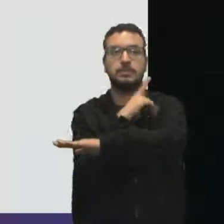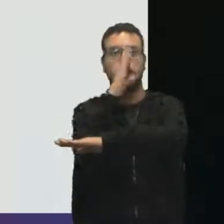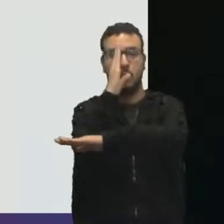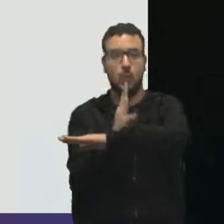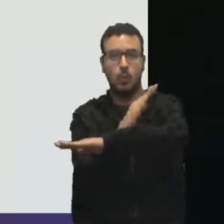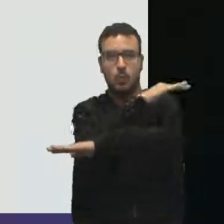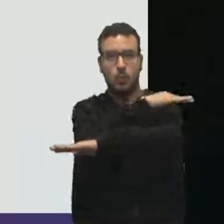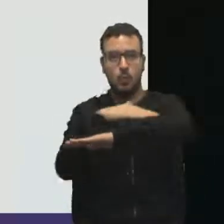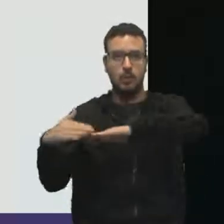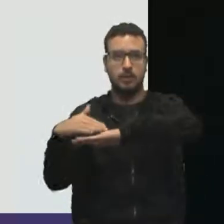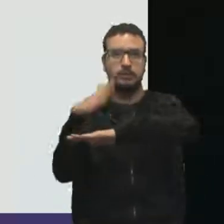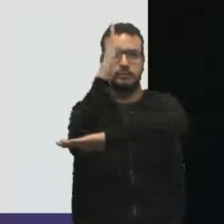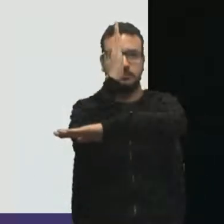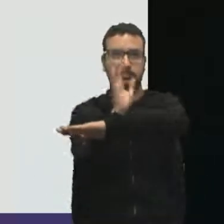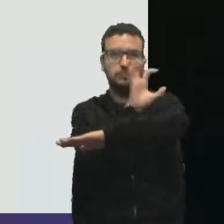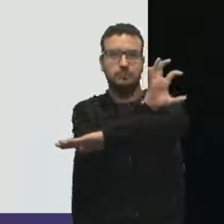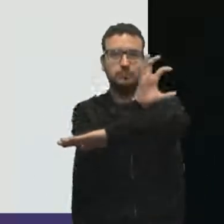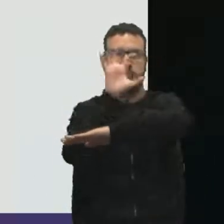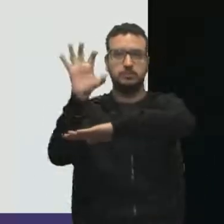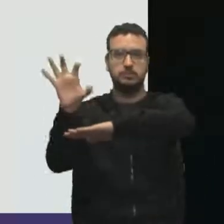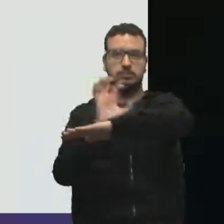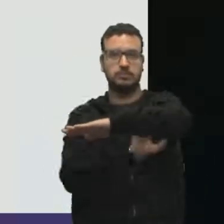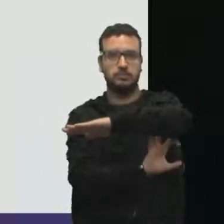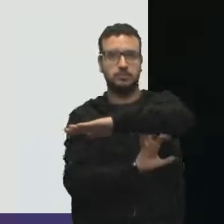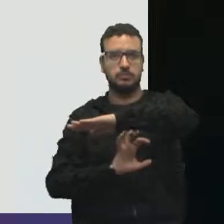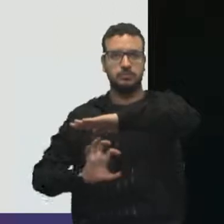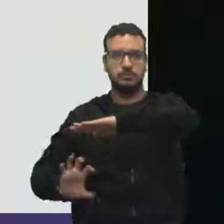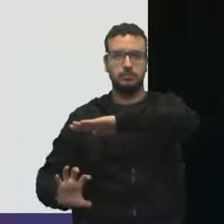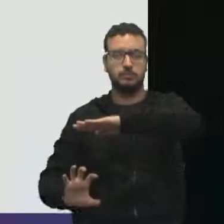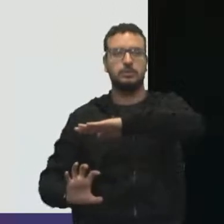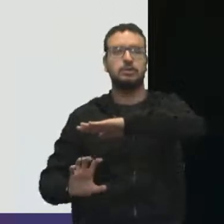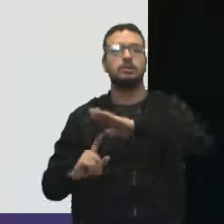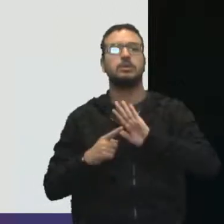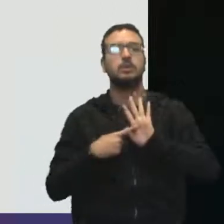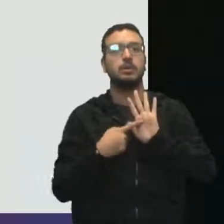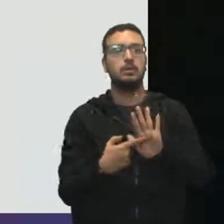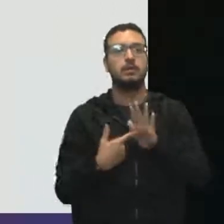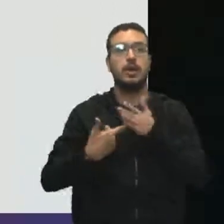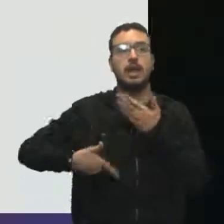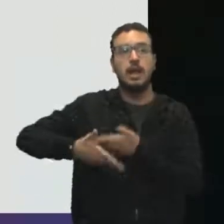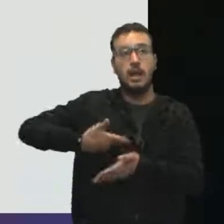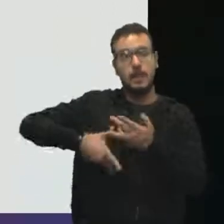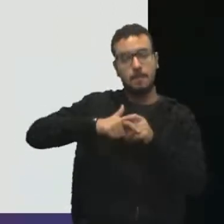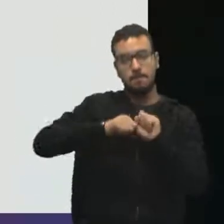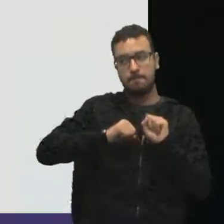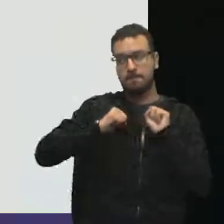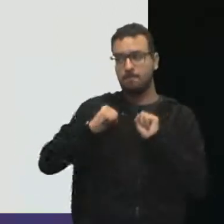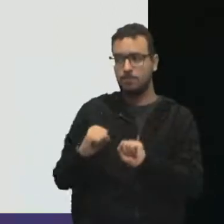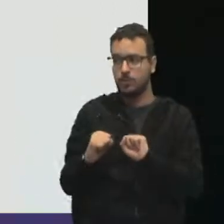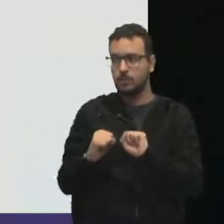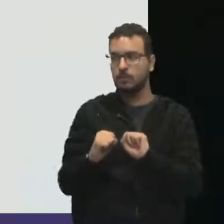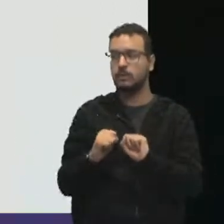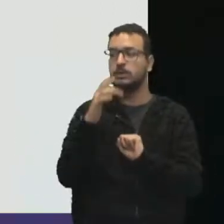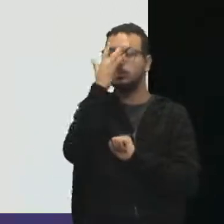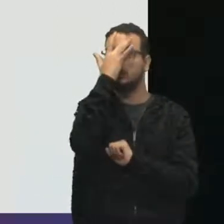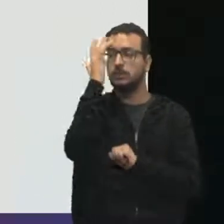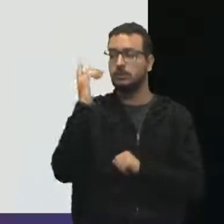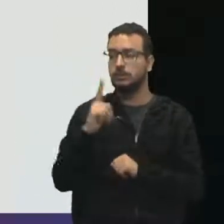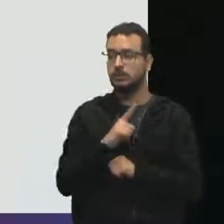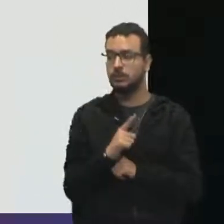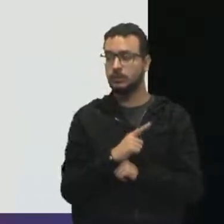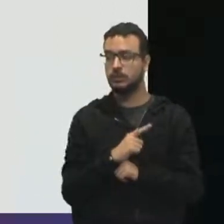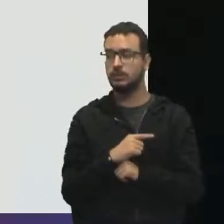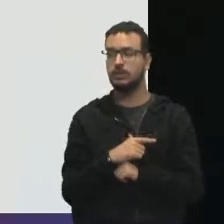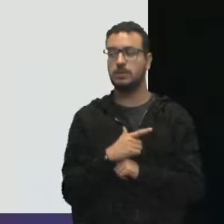quadrantes, né, onde nós vamos apresentar as relações de poder, pessoas com alto poder,